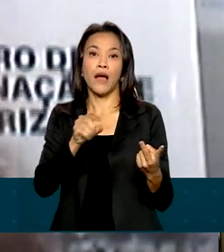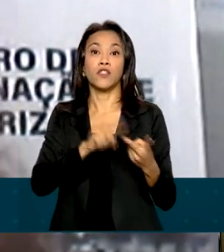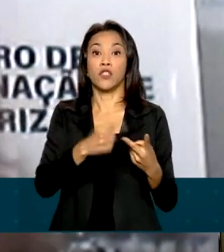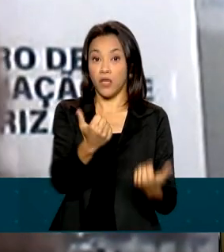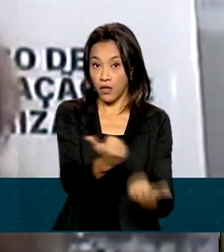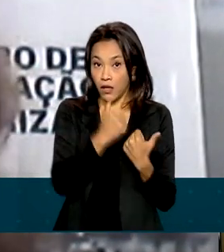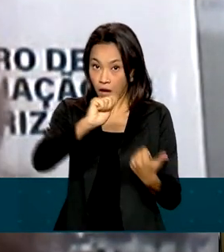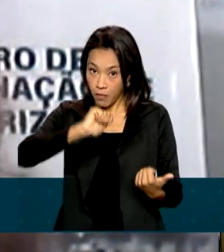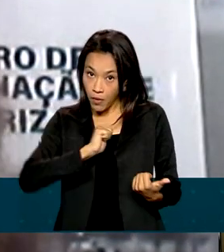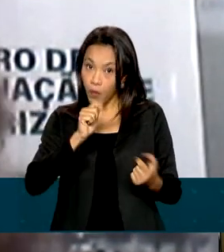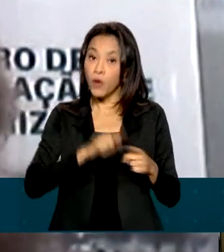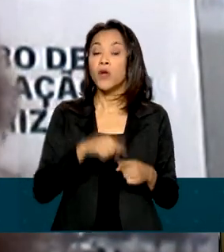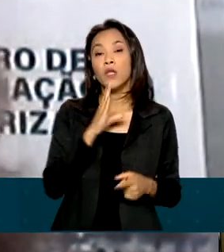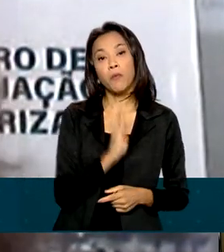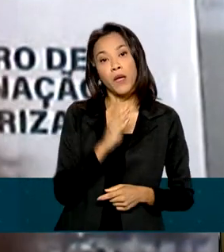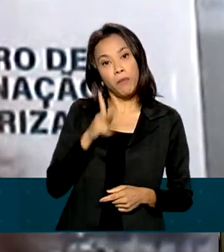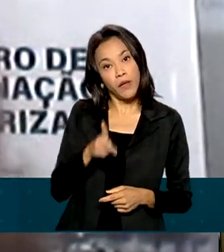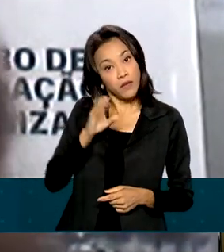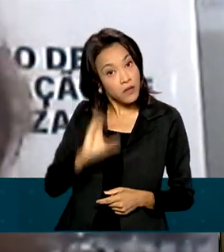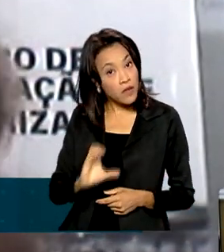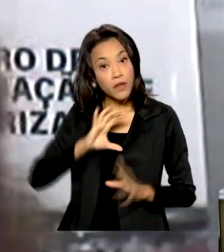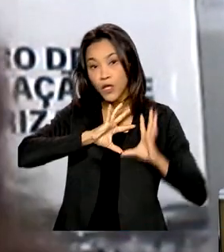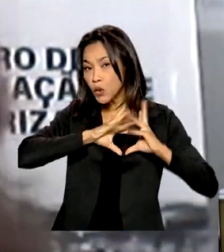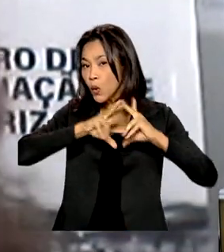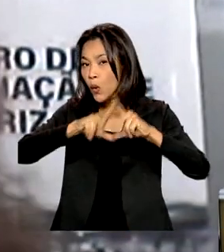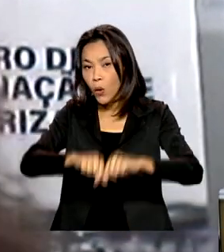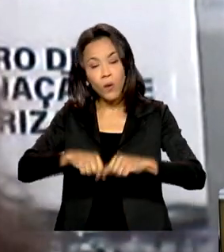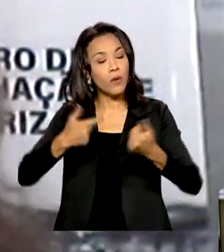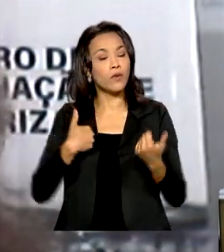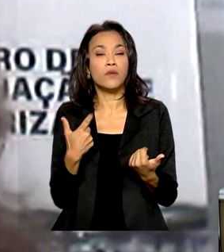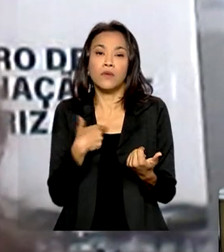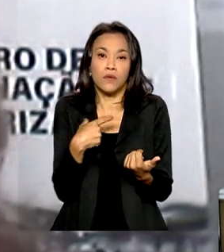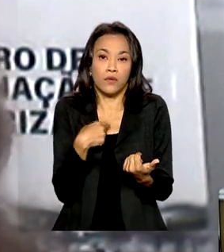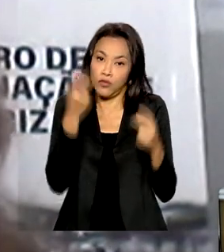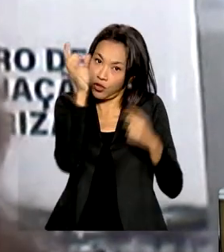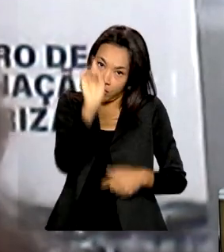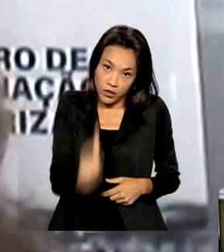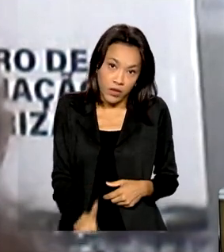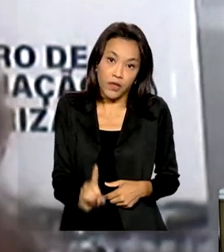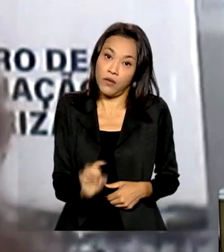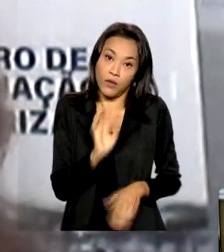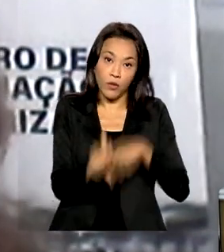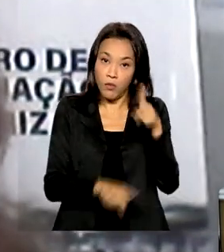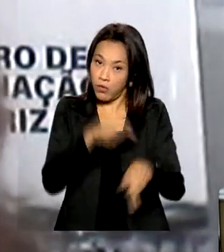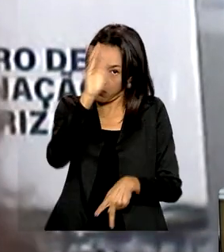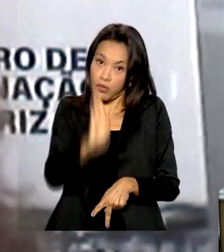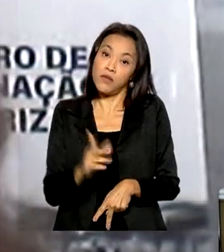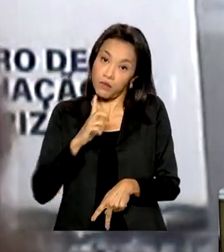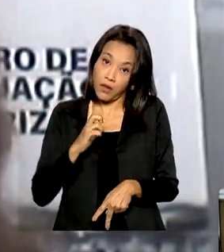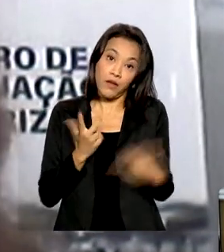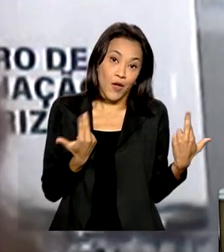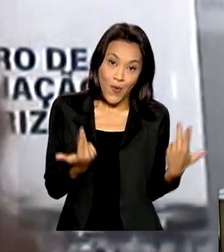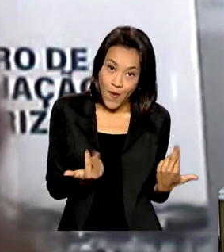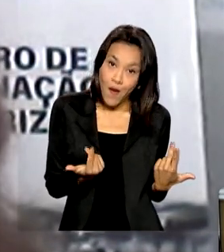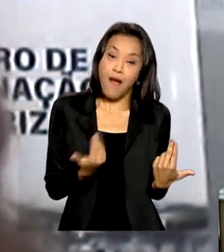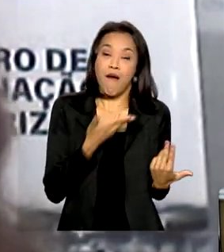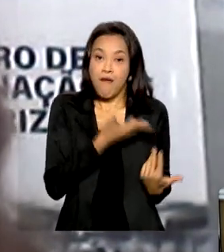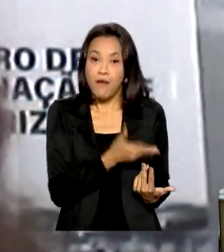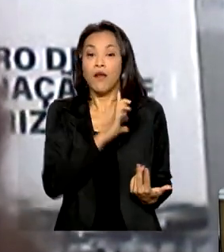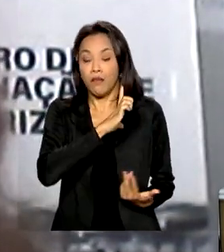Benefício de Prestação Continuada. Ou seja, todos os benefícios que o brasileiro tem, o imigrante venezuelano que está em situação de vulnerabilidade,